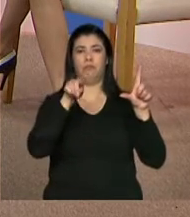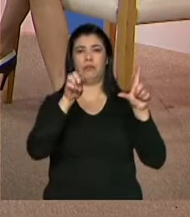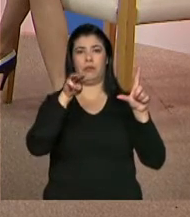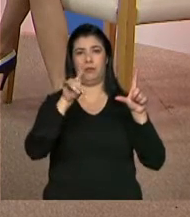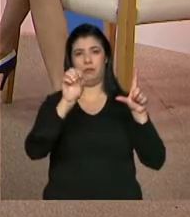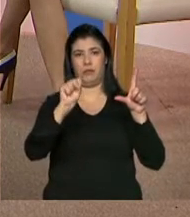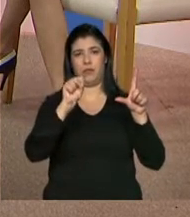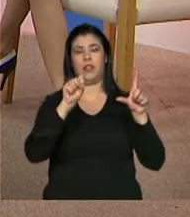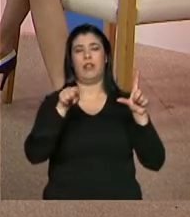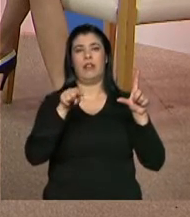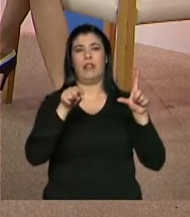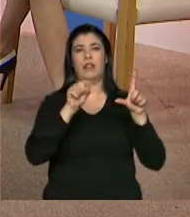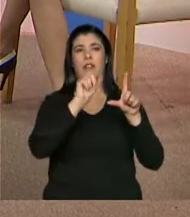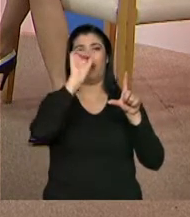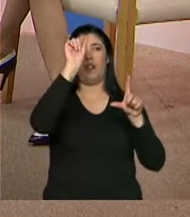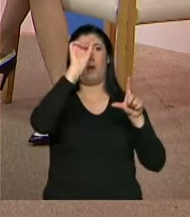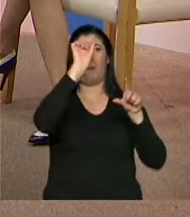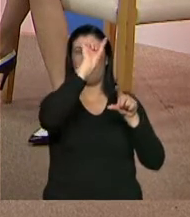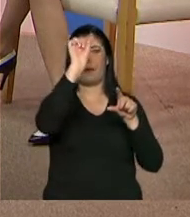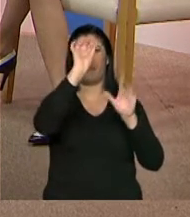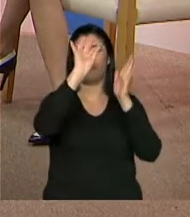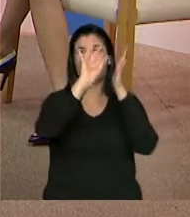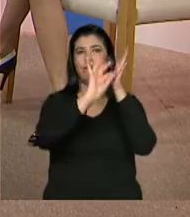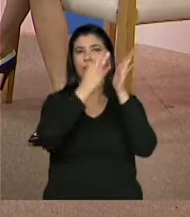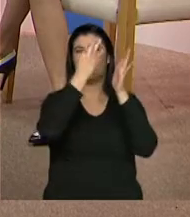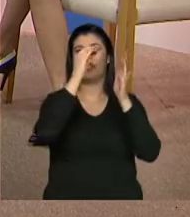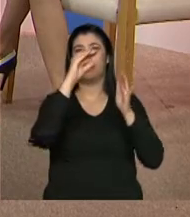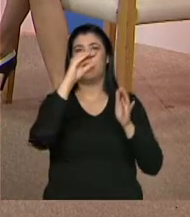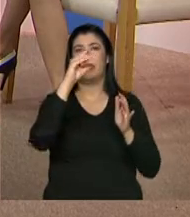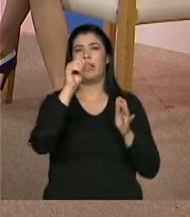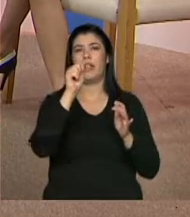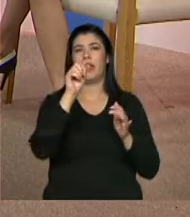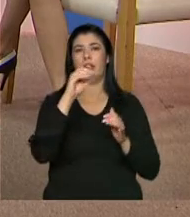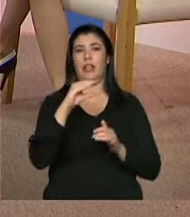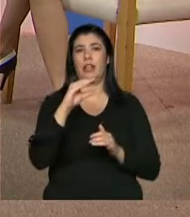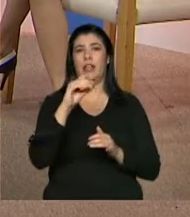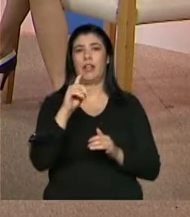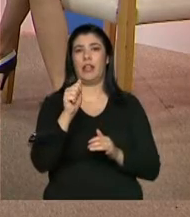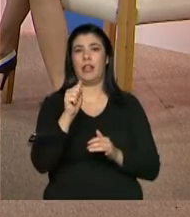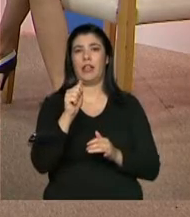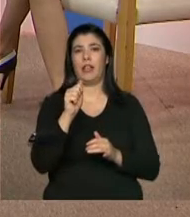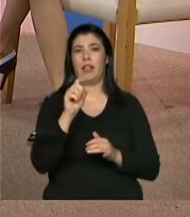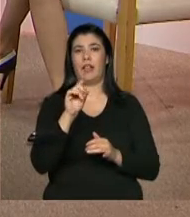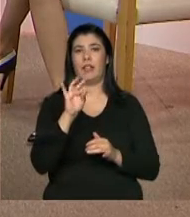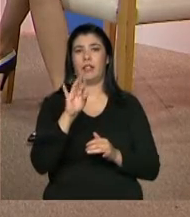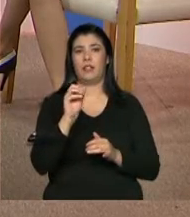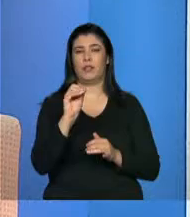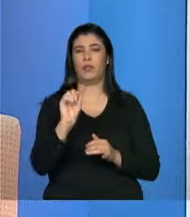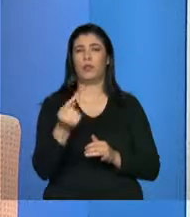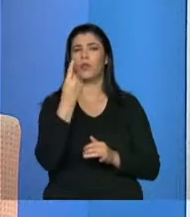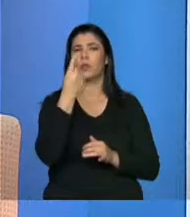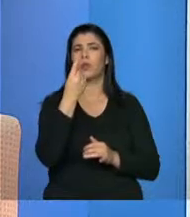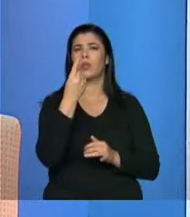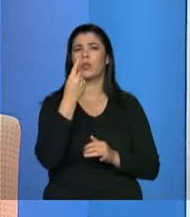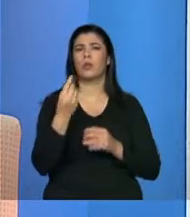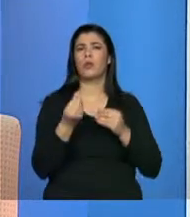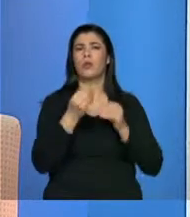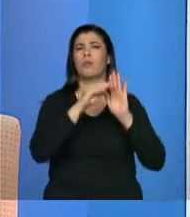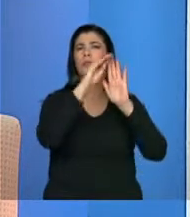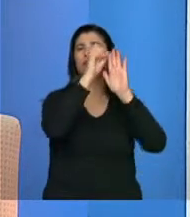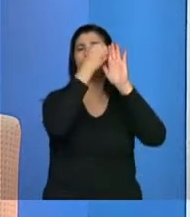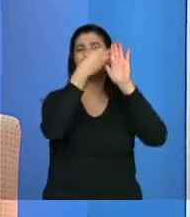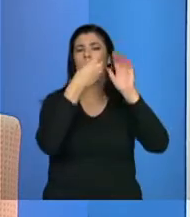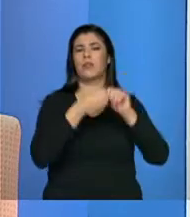cadastro único. Lá dentro do cadastro único, também a primeira informação é que programas você pode acessar a partir do cadastro único.